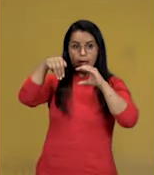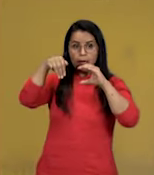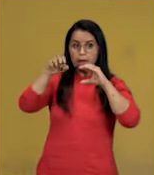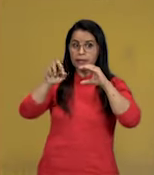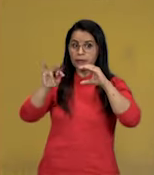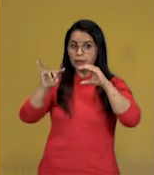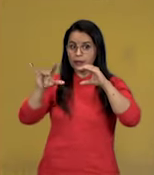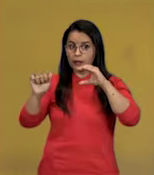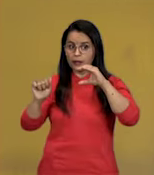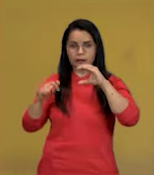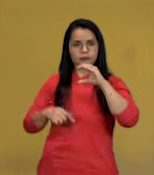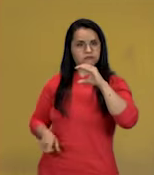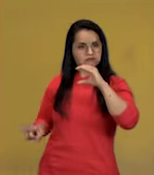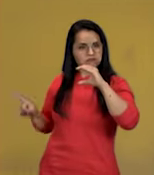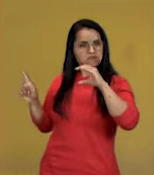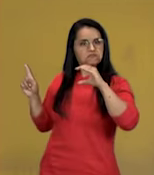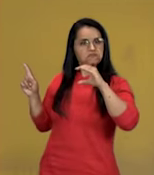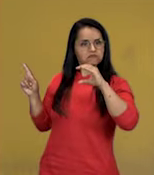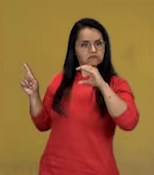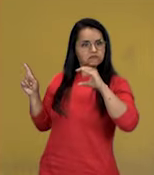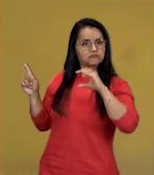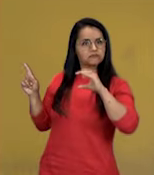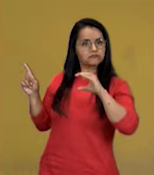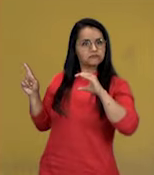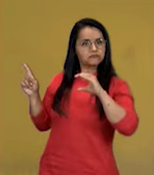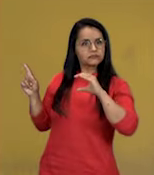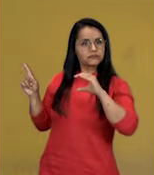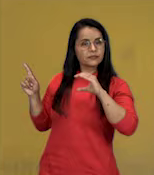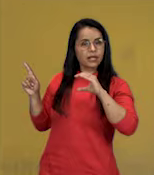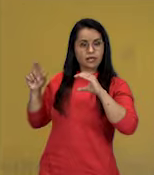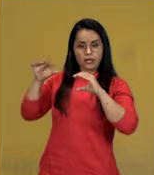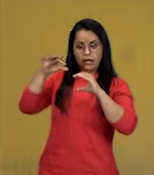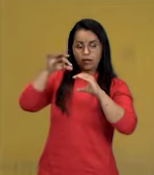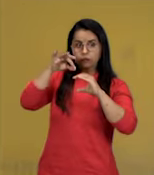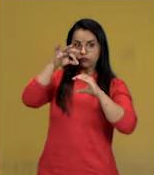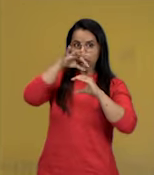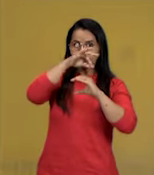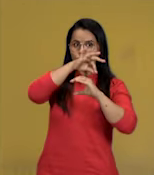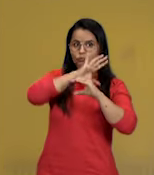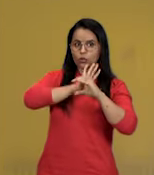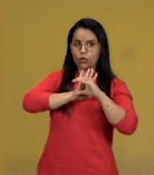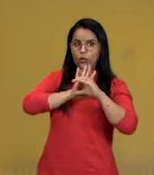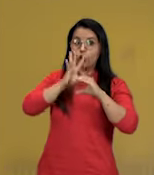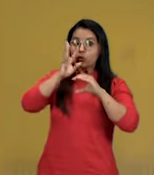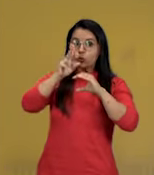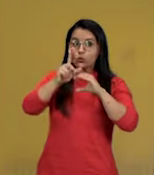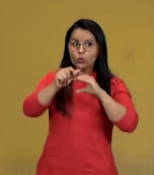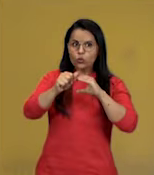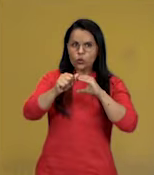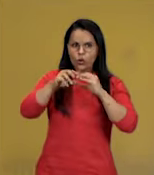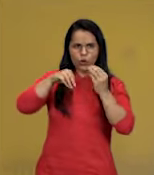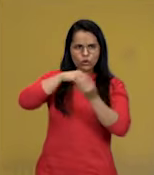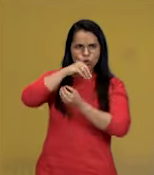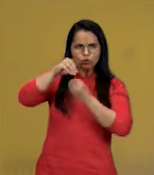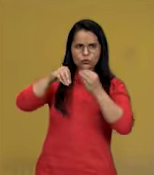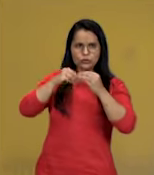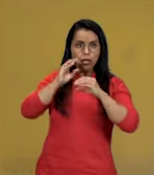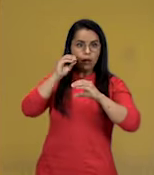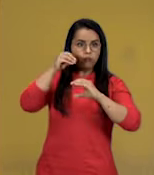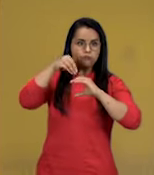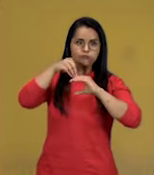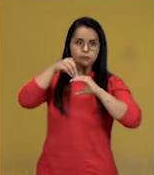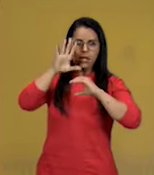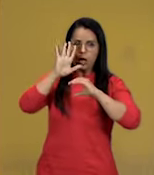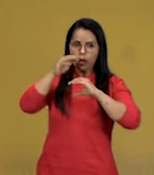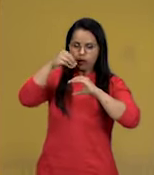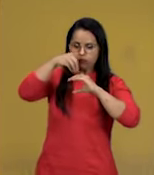que é seletiva, né? Não entram todas as substâncias dentro da célula.